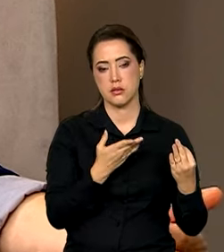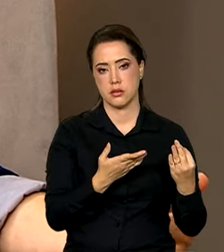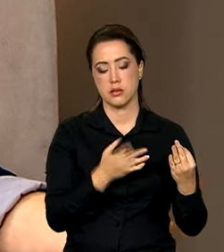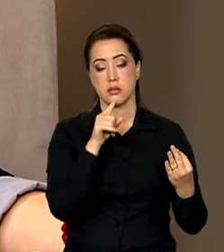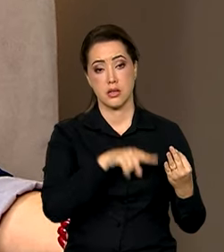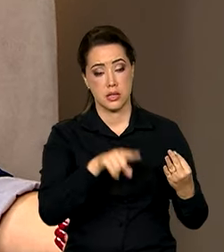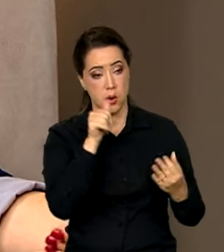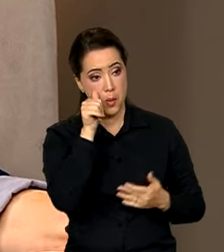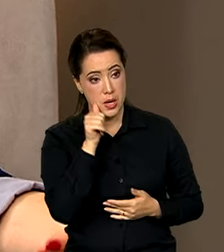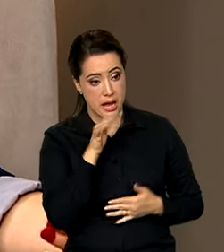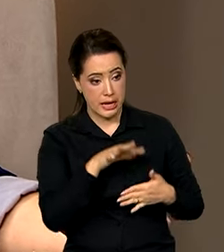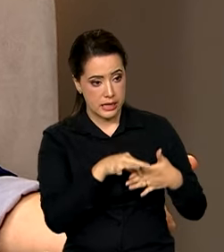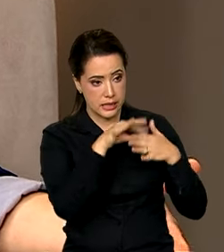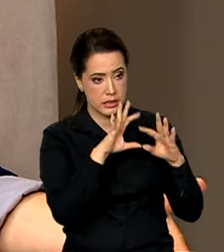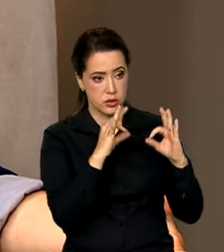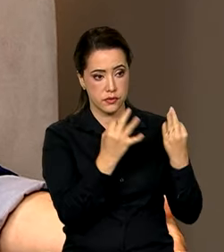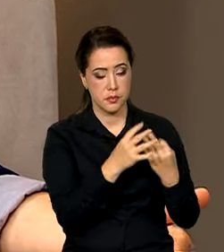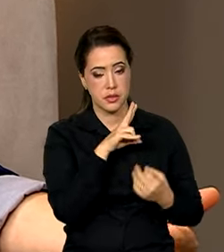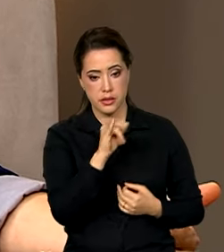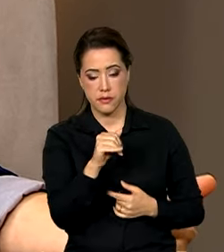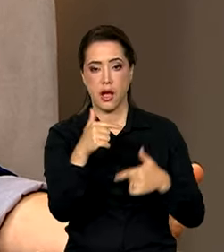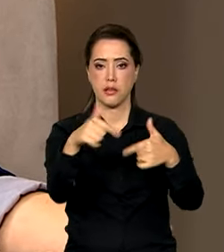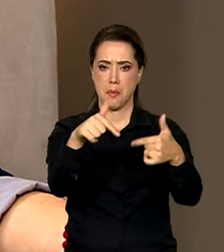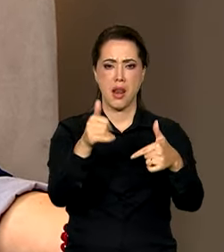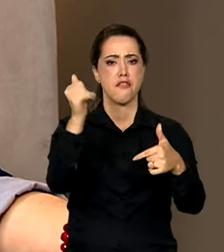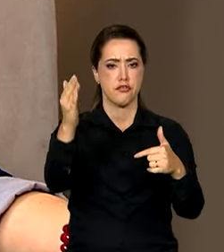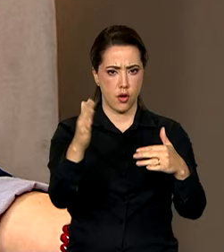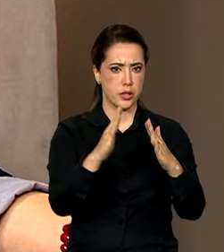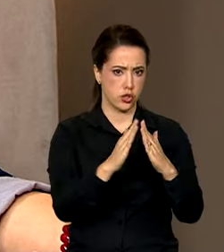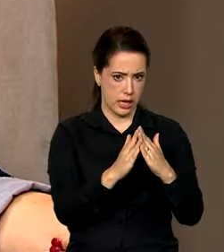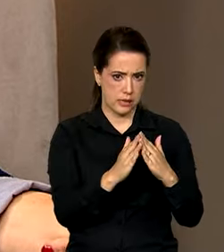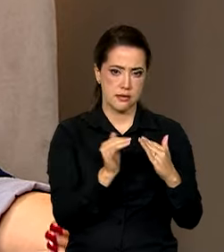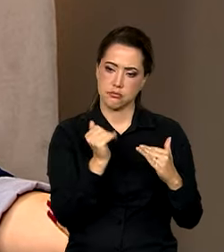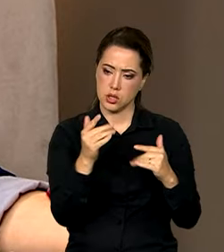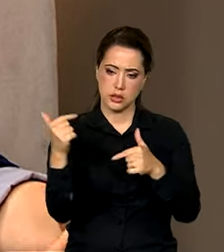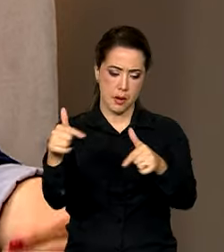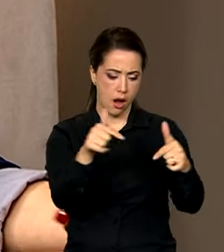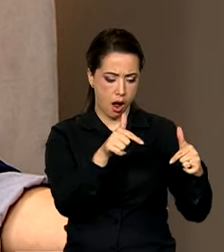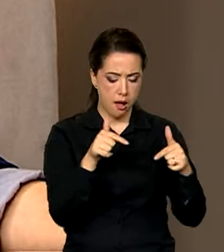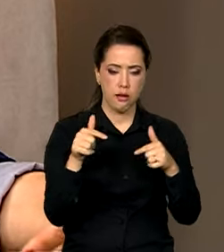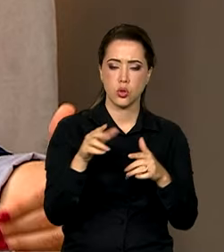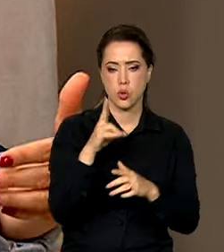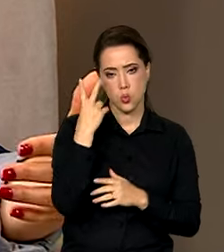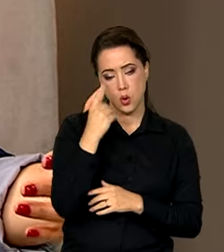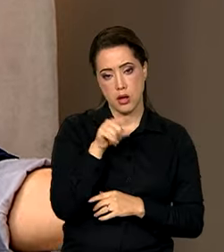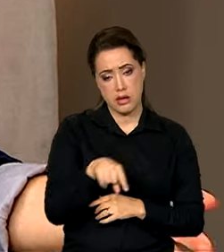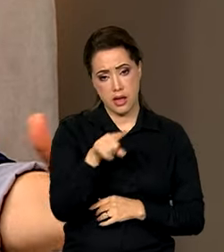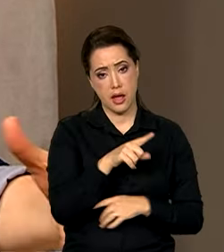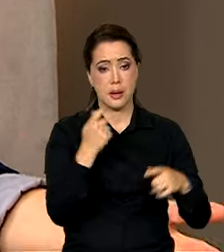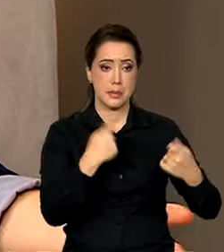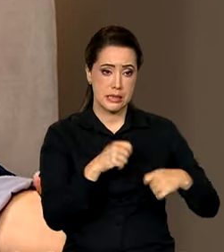que é essa mulher que vai para a rua trazer o sustento para a sua família. E aí, portanto, ela